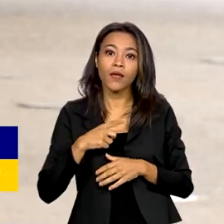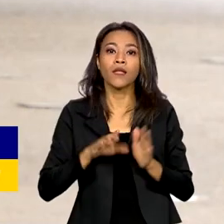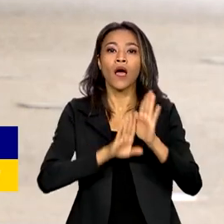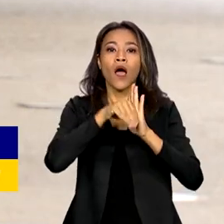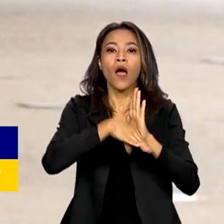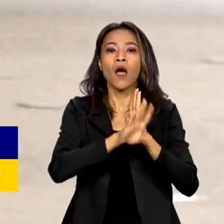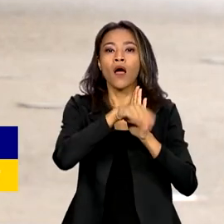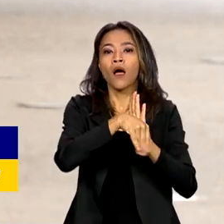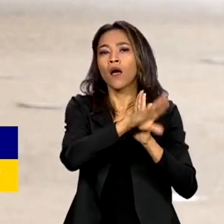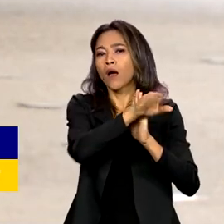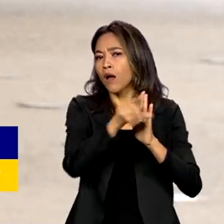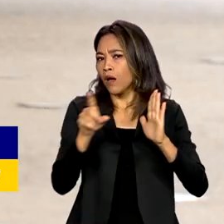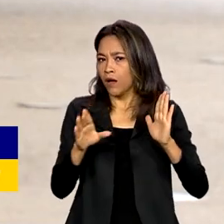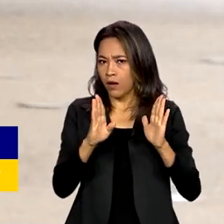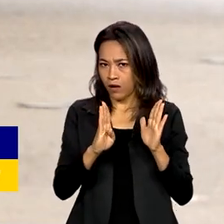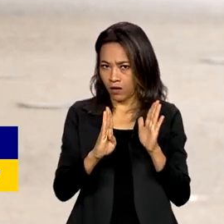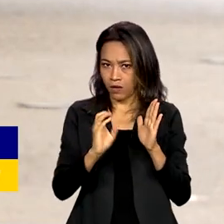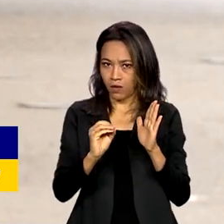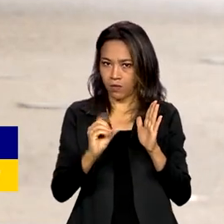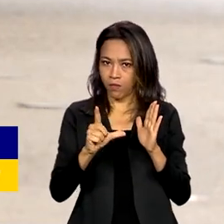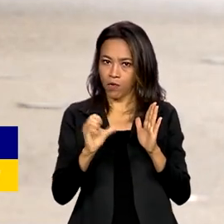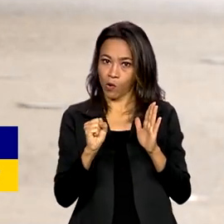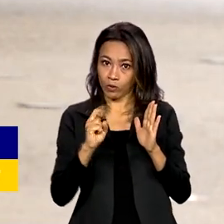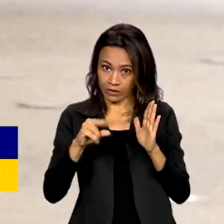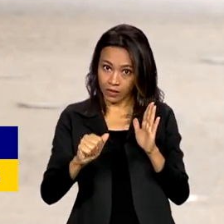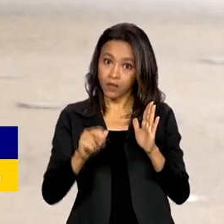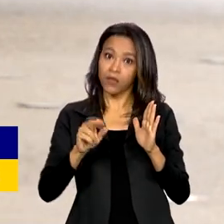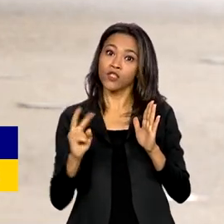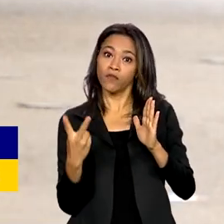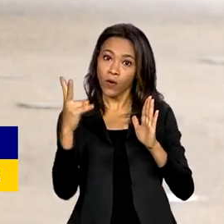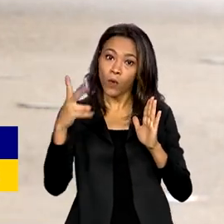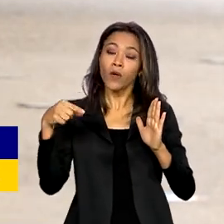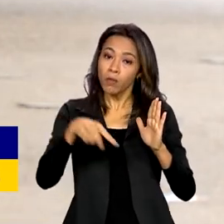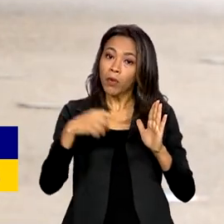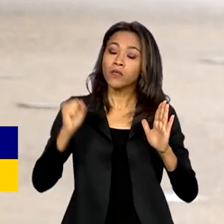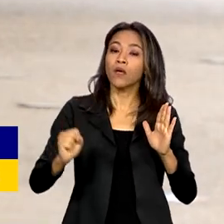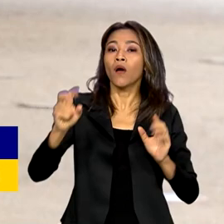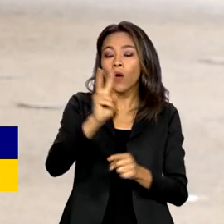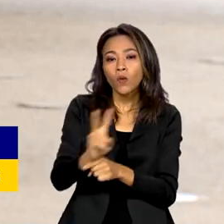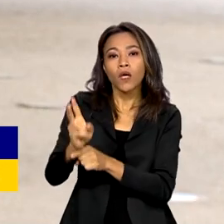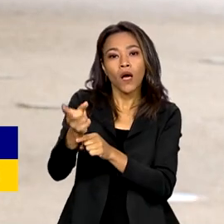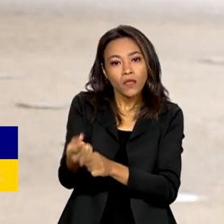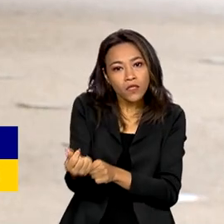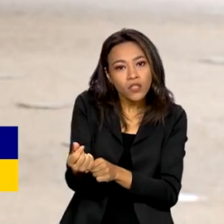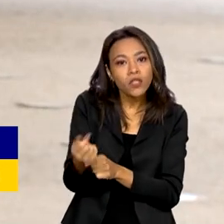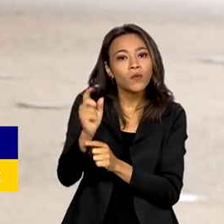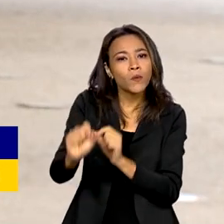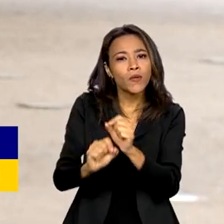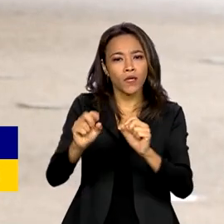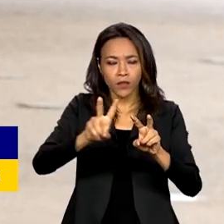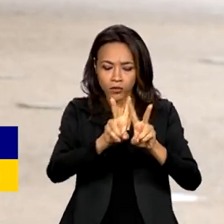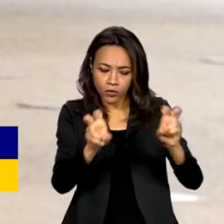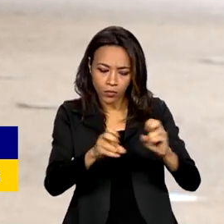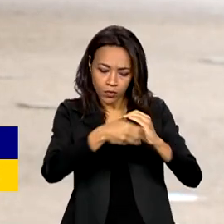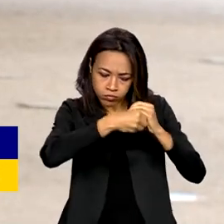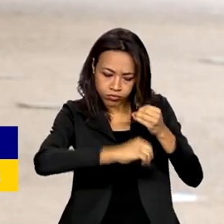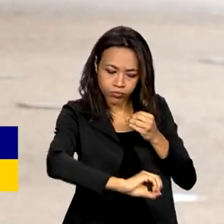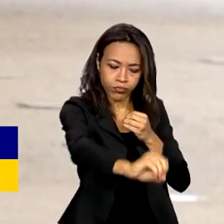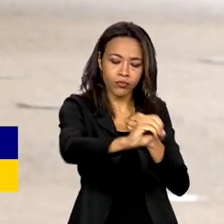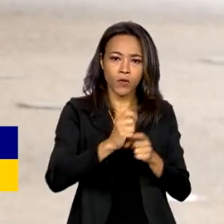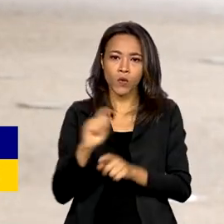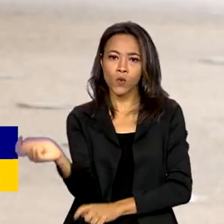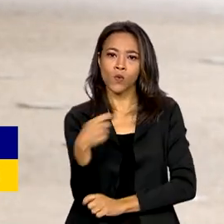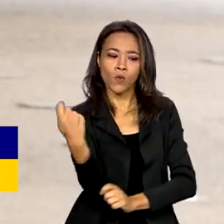execução de projetos específicos, que agora podem ser usados também para saneamento, irrigação,